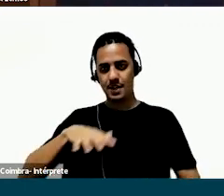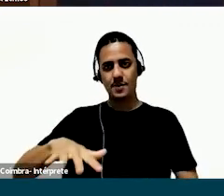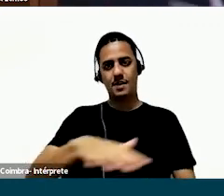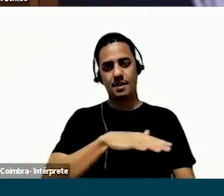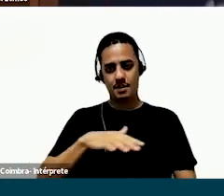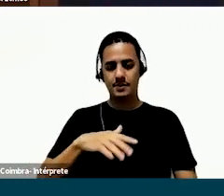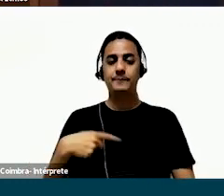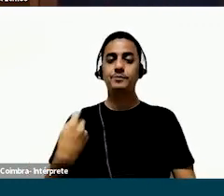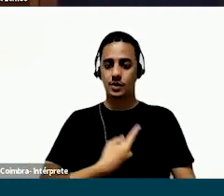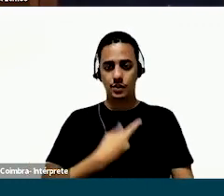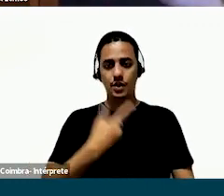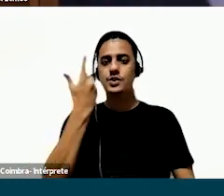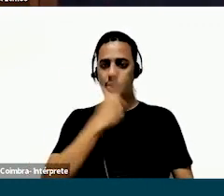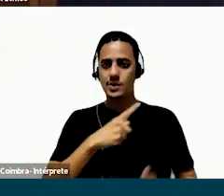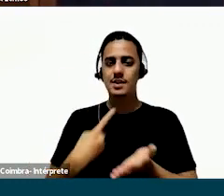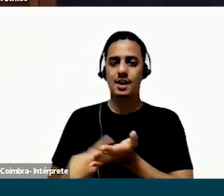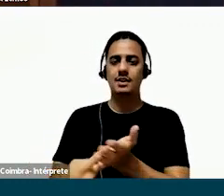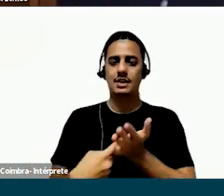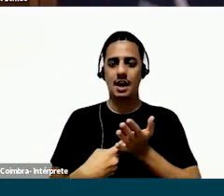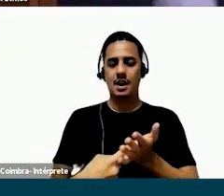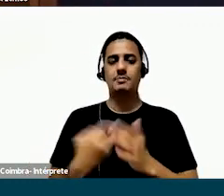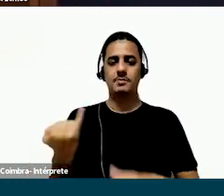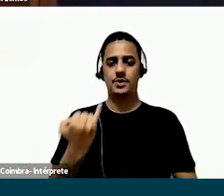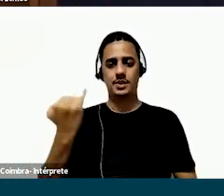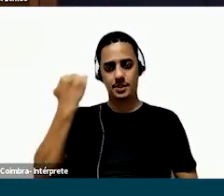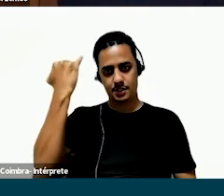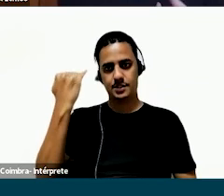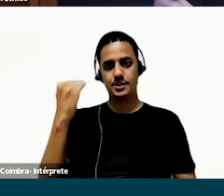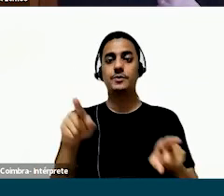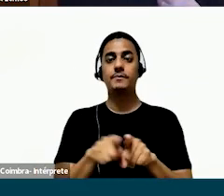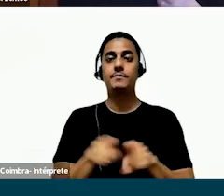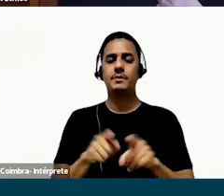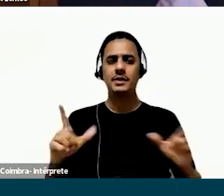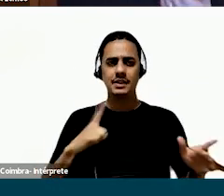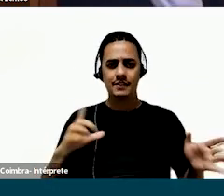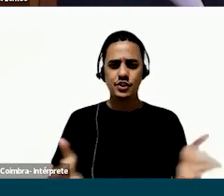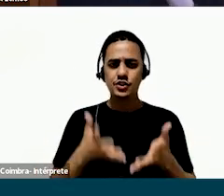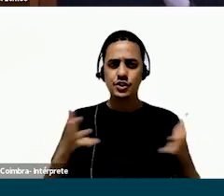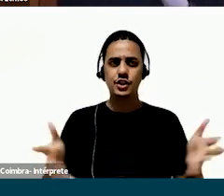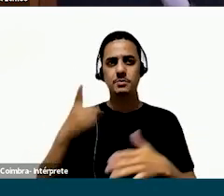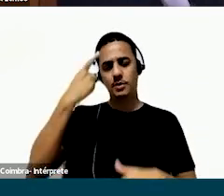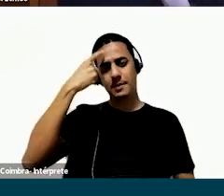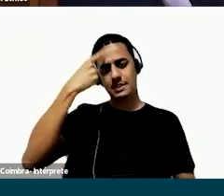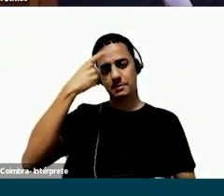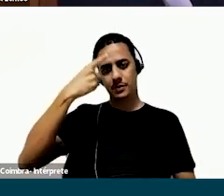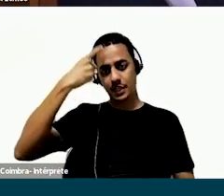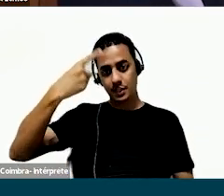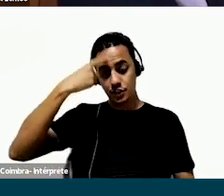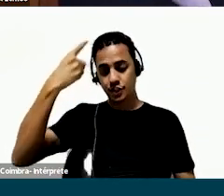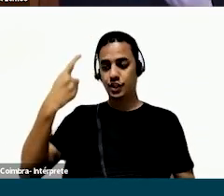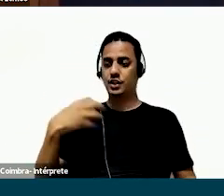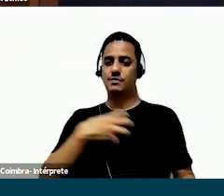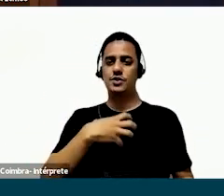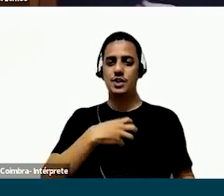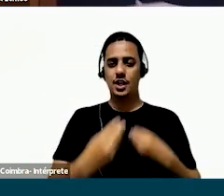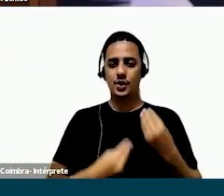vista das áreas que estavam envolvidas. E aí a gente conseguia, enfim, fazer alinhamentos importantes. Também foi um estímulo muito grande ao pensamento